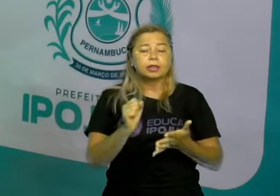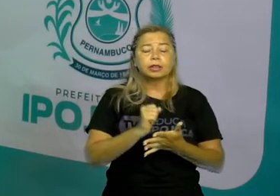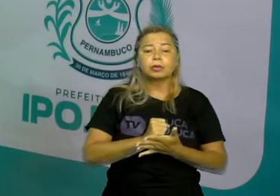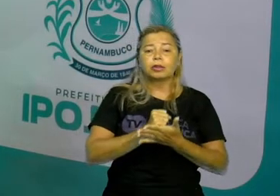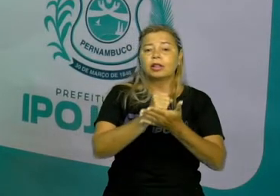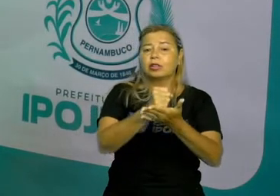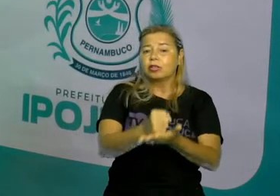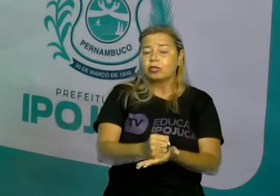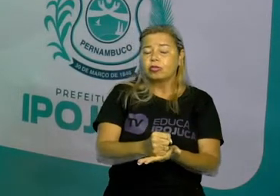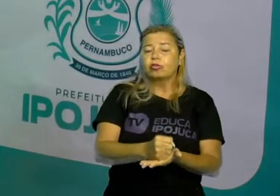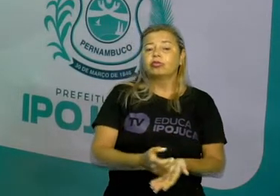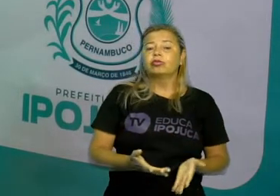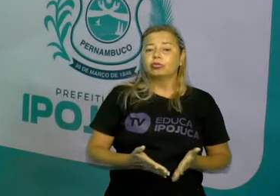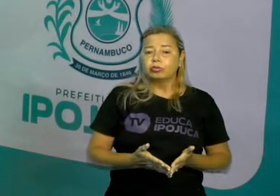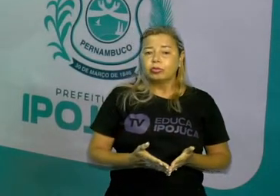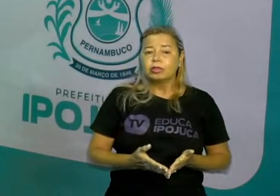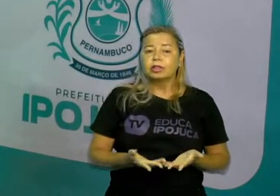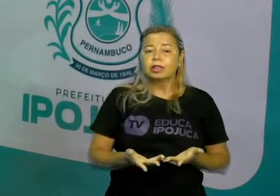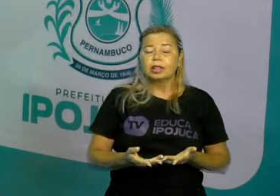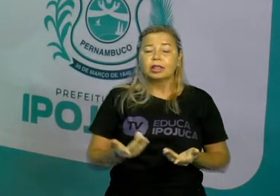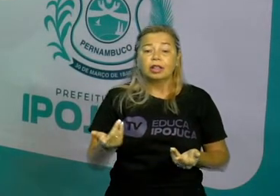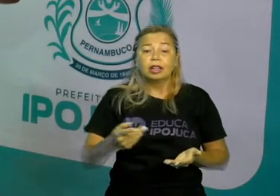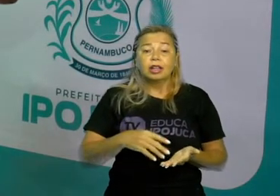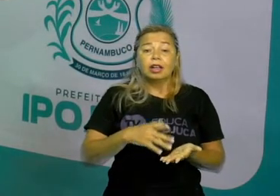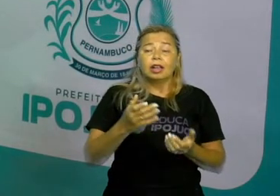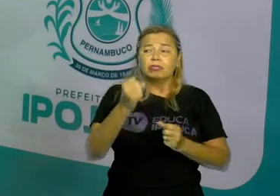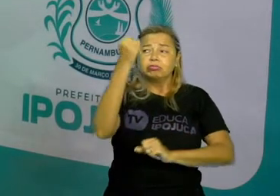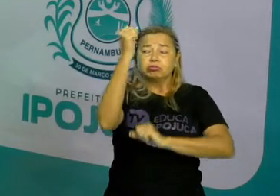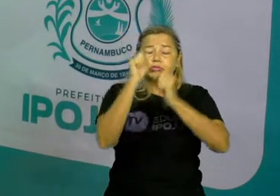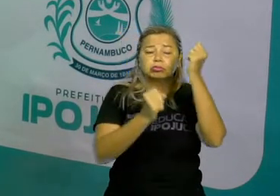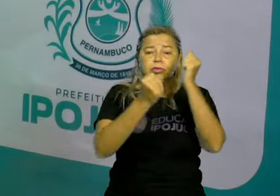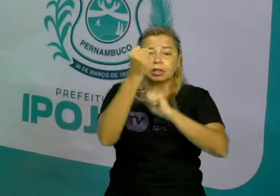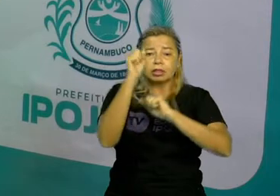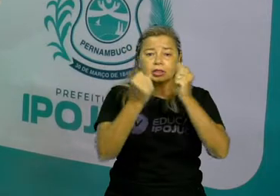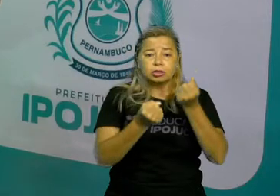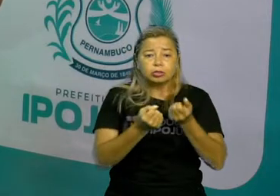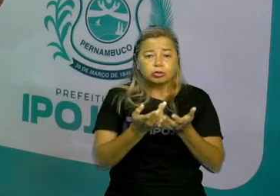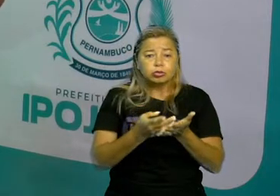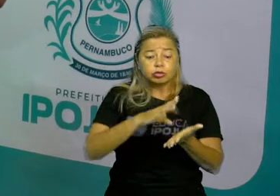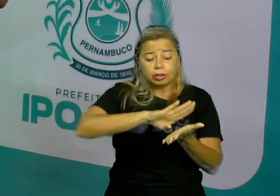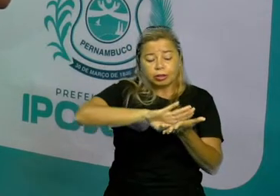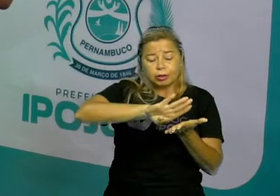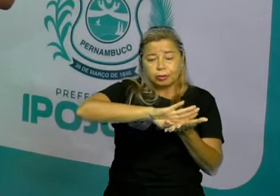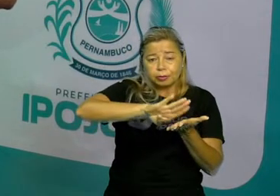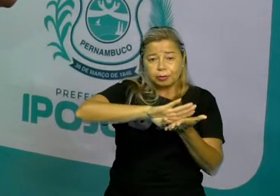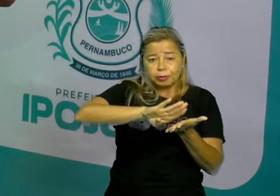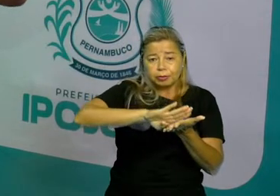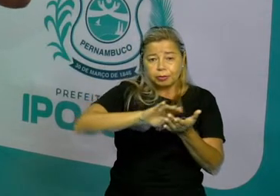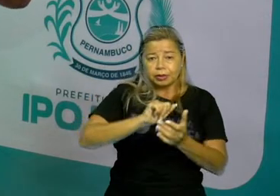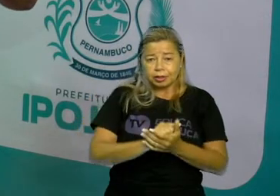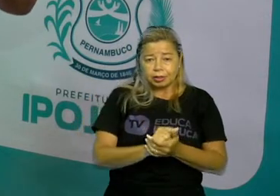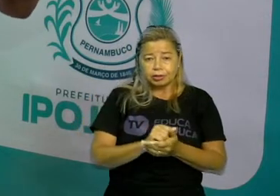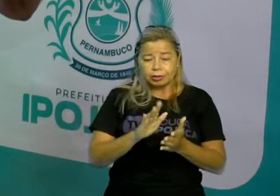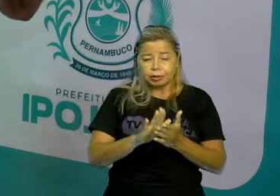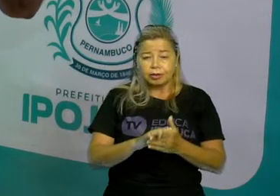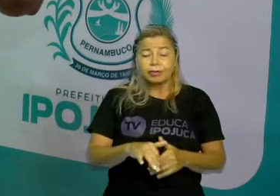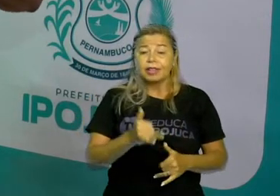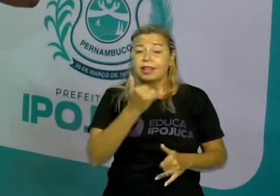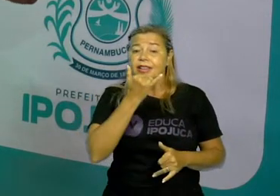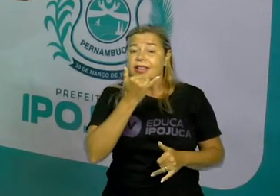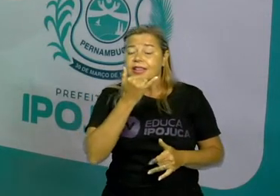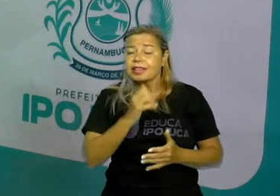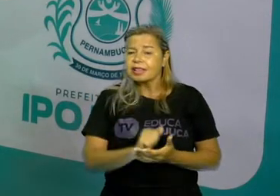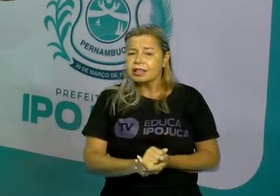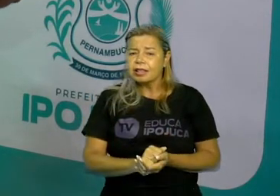da venda de parte dessas indústrias em bolsas de valores, por exemplo. A gente ouve muito falar, né?